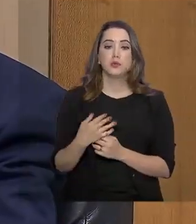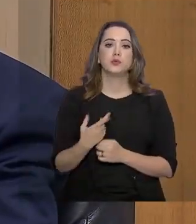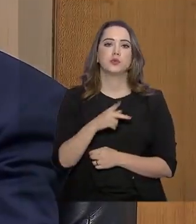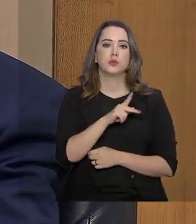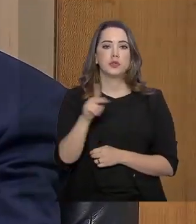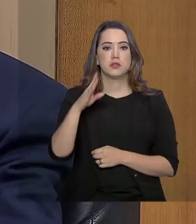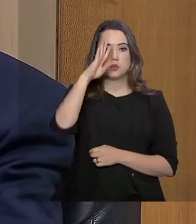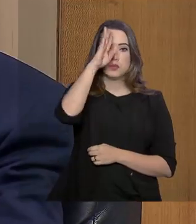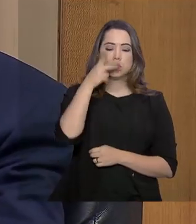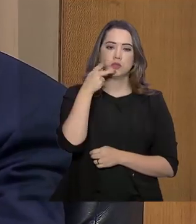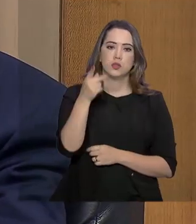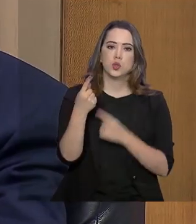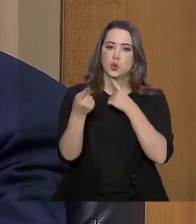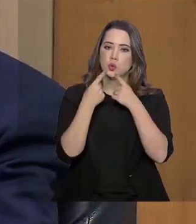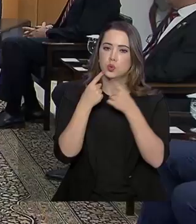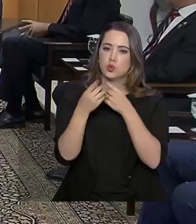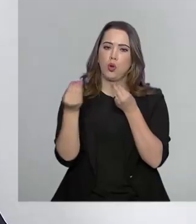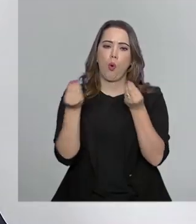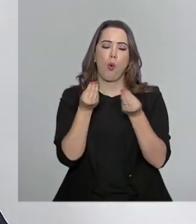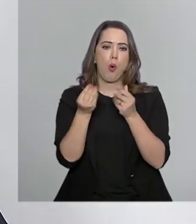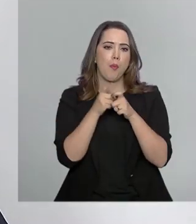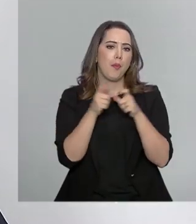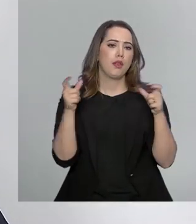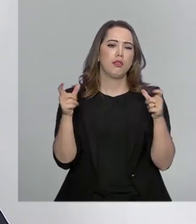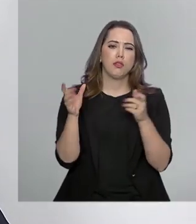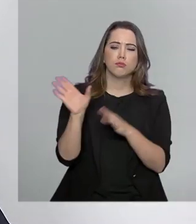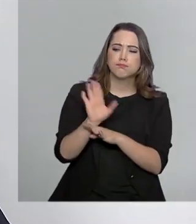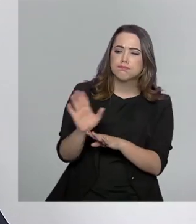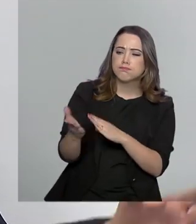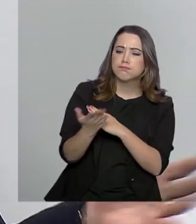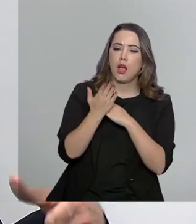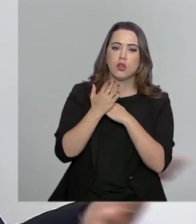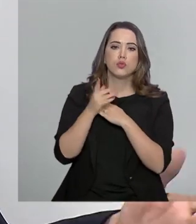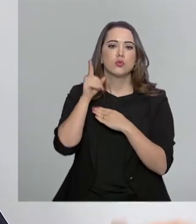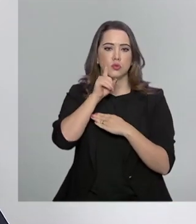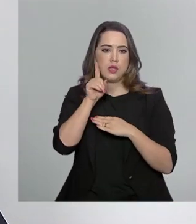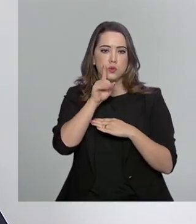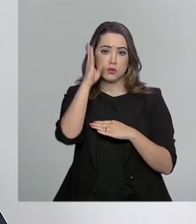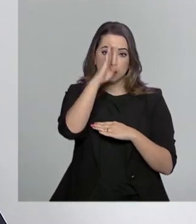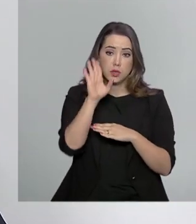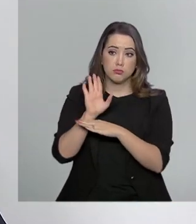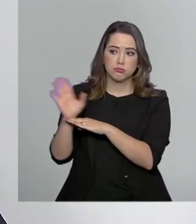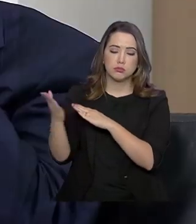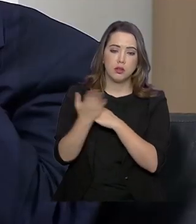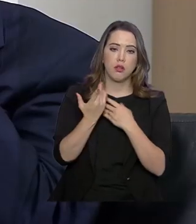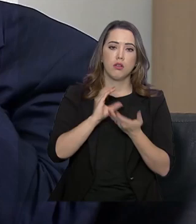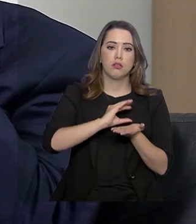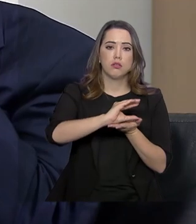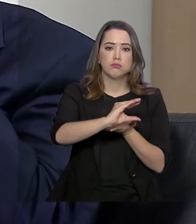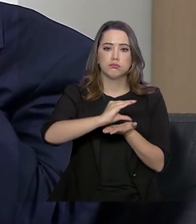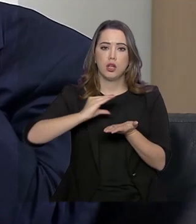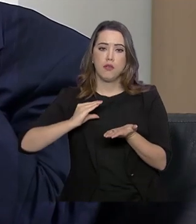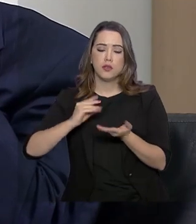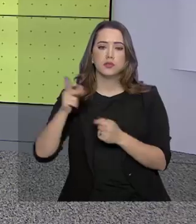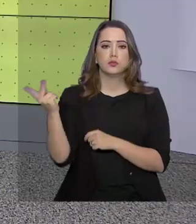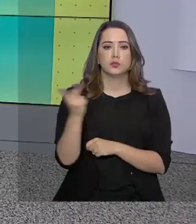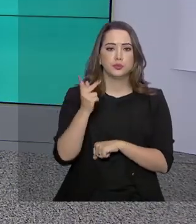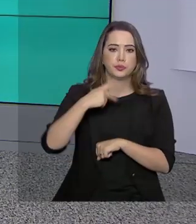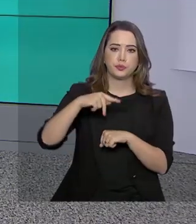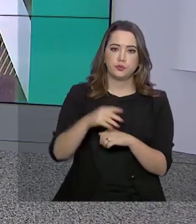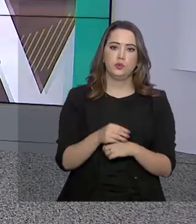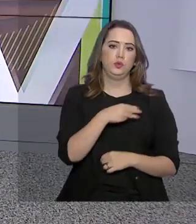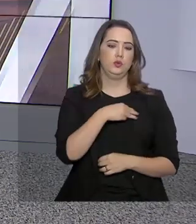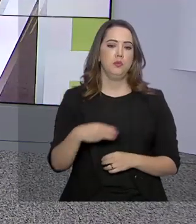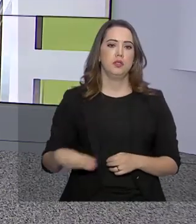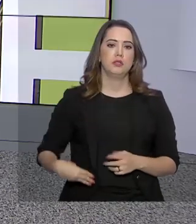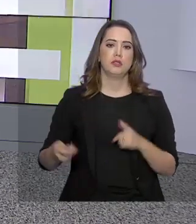Bolsonaro, foram discutidas formas de aumentar a cooperação, o comércio e os investimentos entre os dois países. O